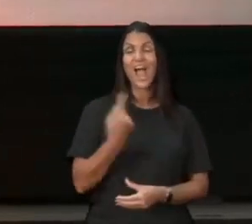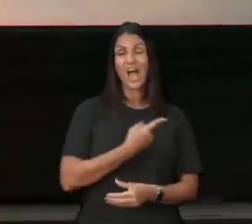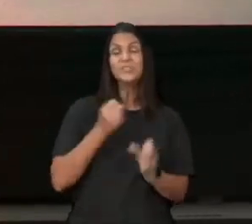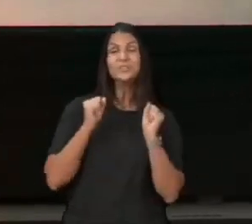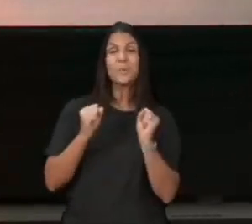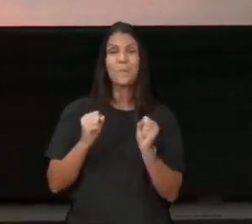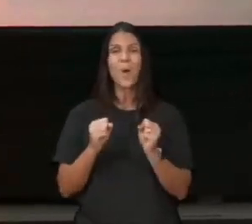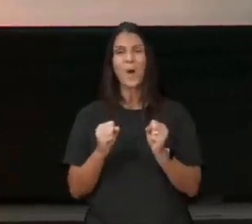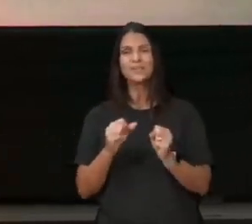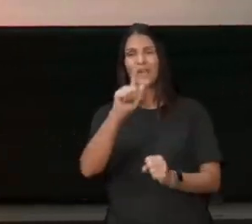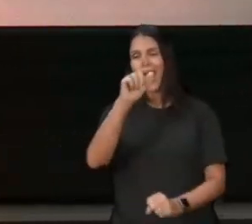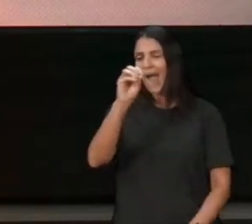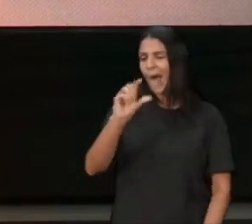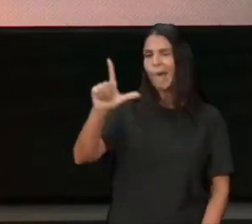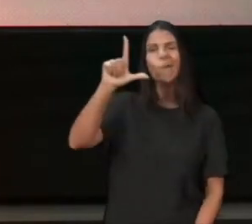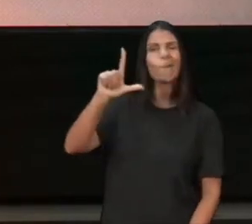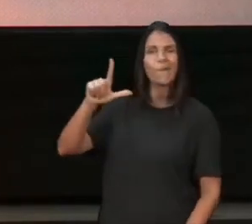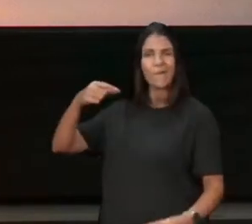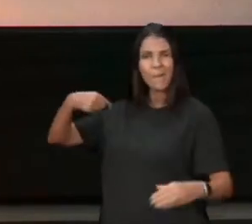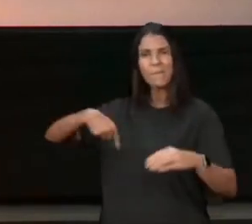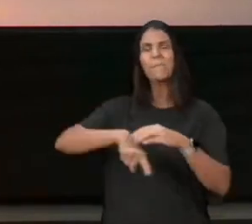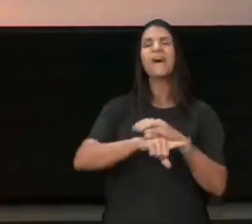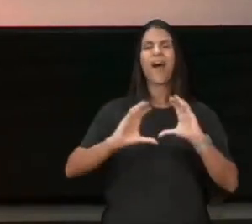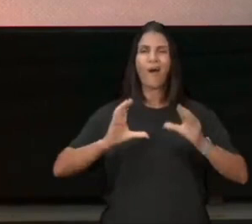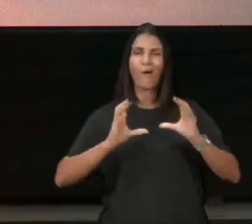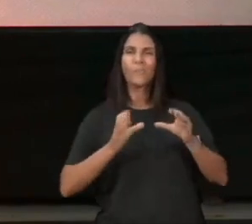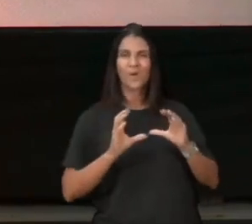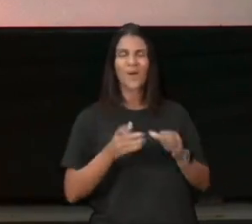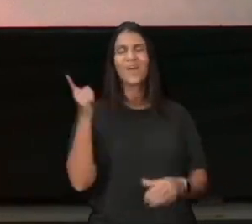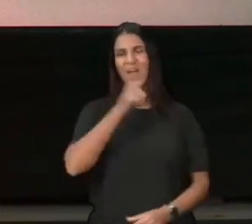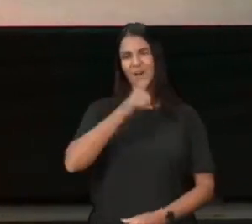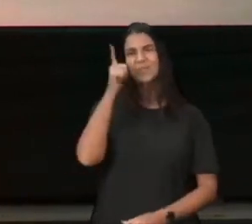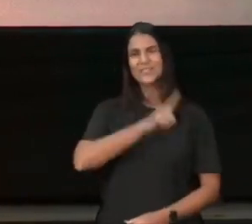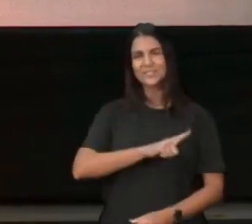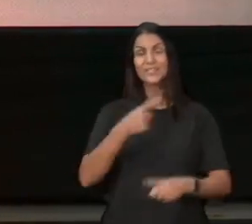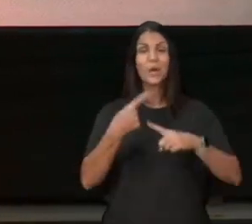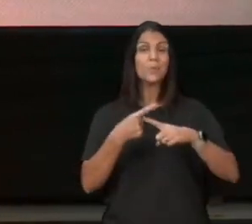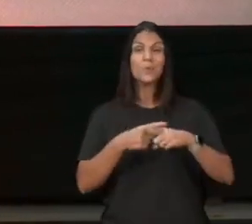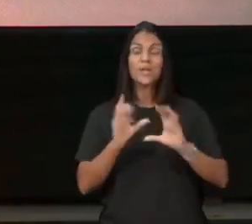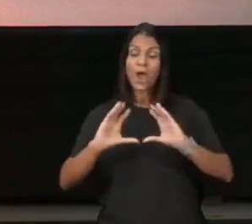bênçãos que a gente não recebe, porque a gente não é submisso, e a gente não participa dos desafios, e das conquistas do time,